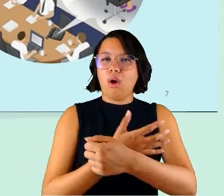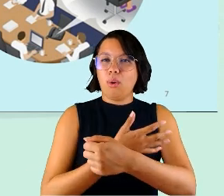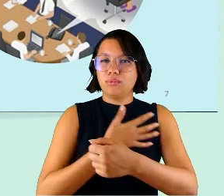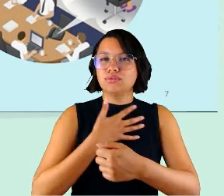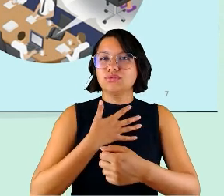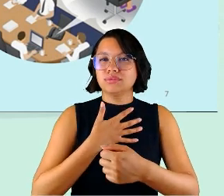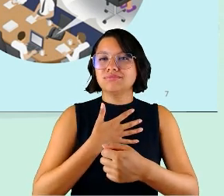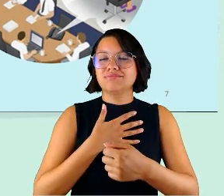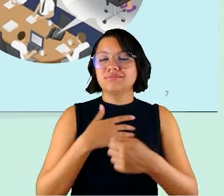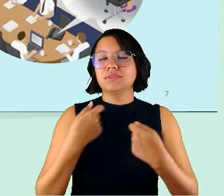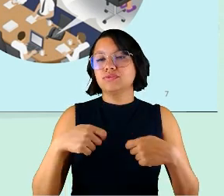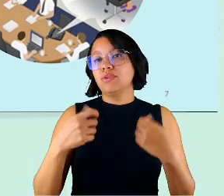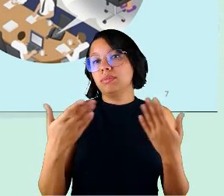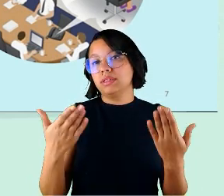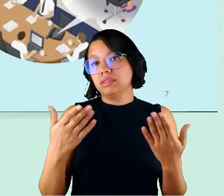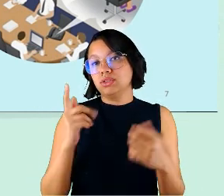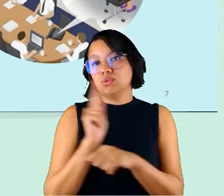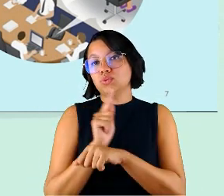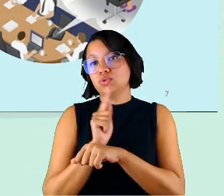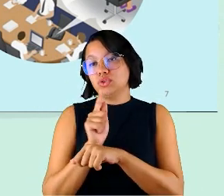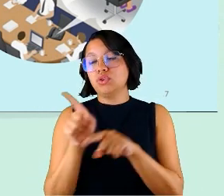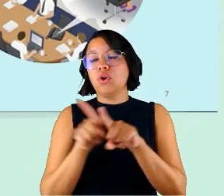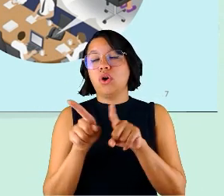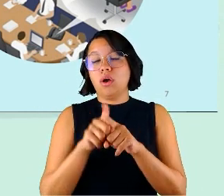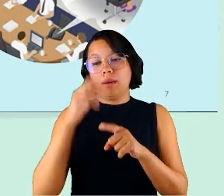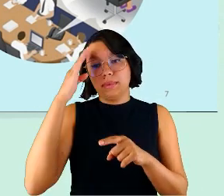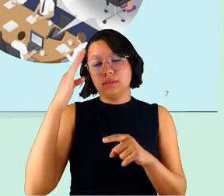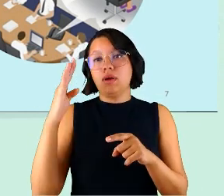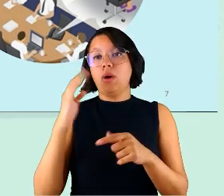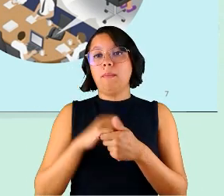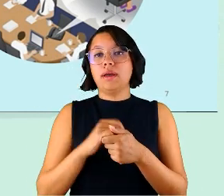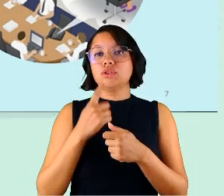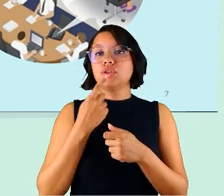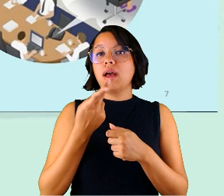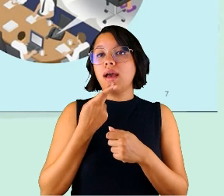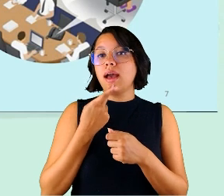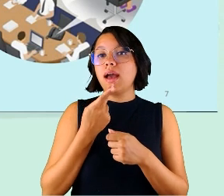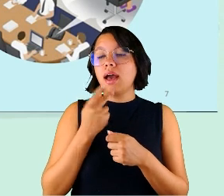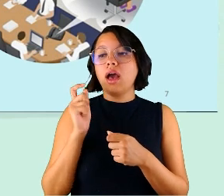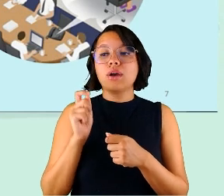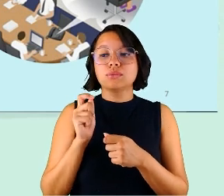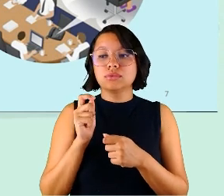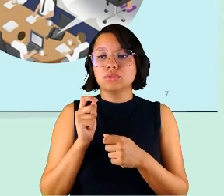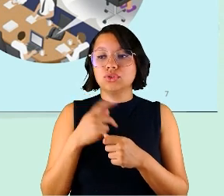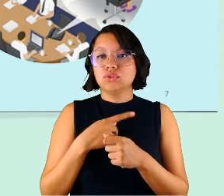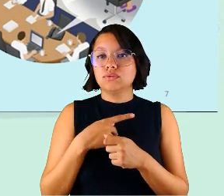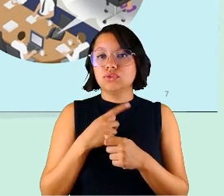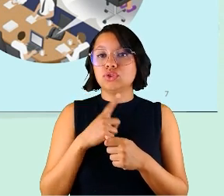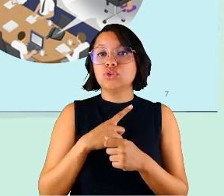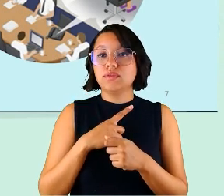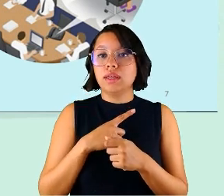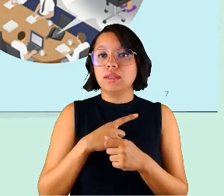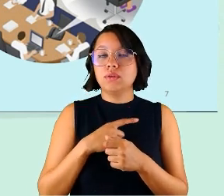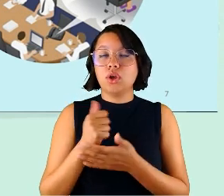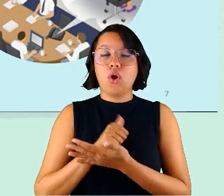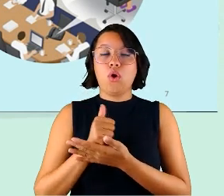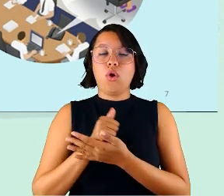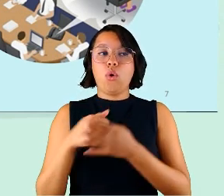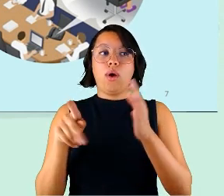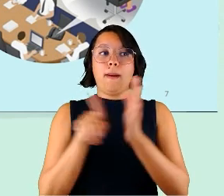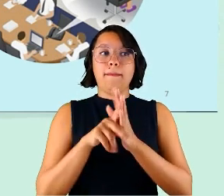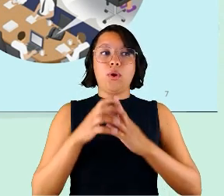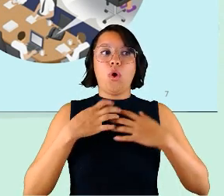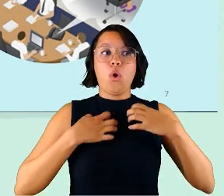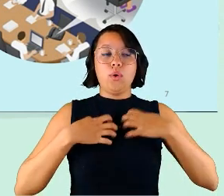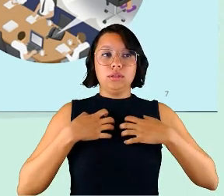que foi necessário desses gestores principalmente, relatos de que tiveram que regular as próprias emoções